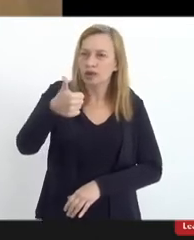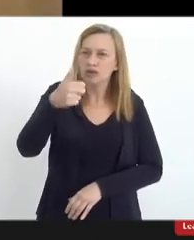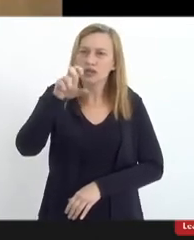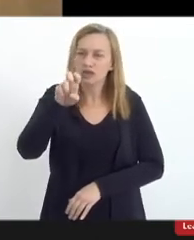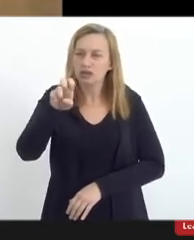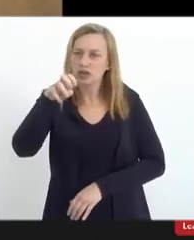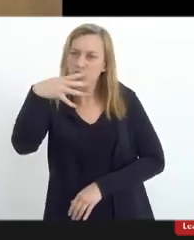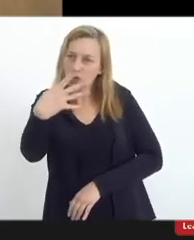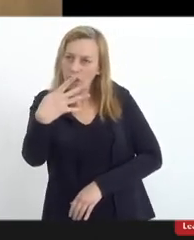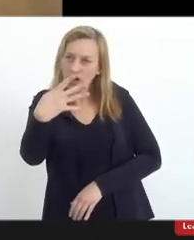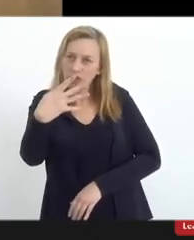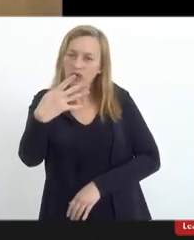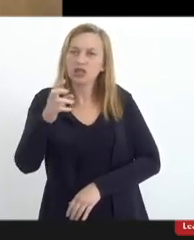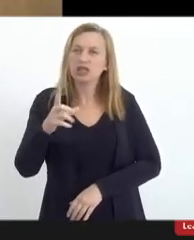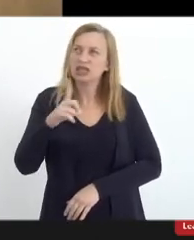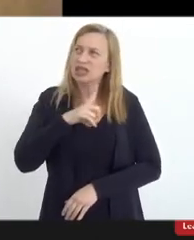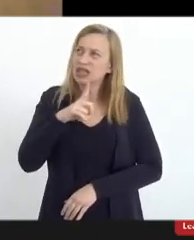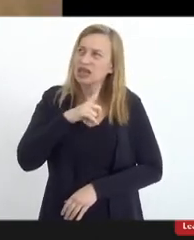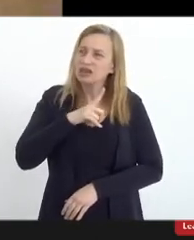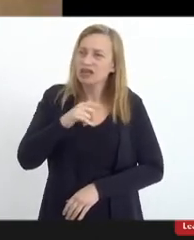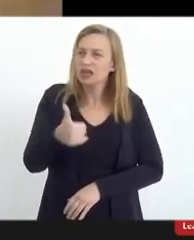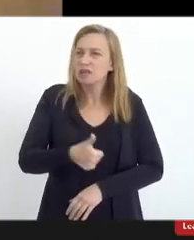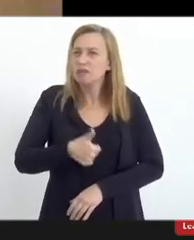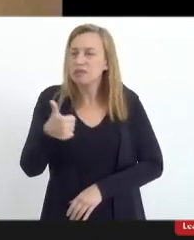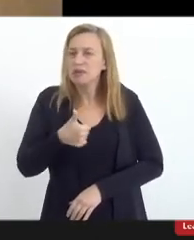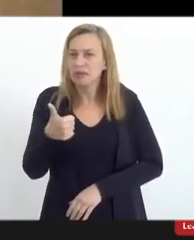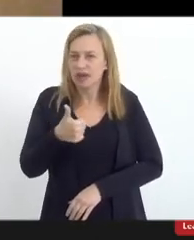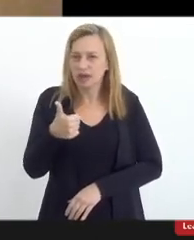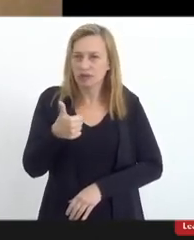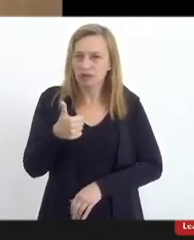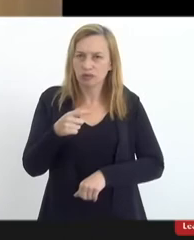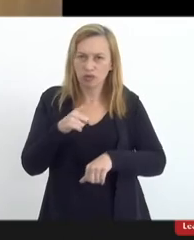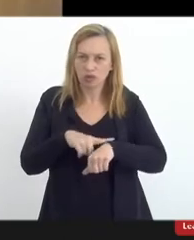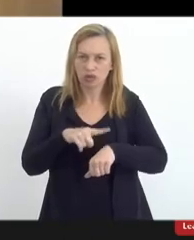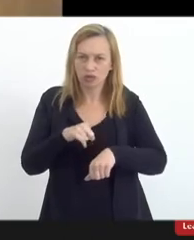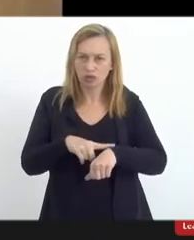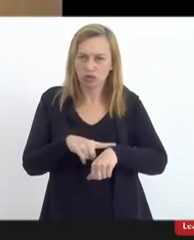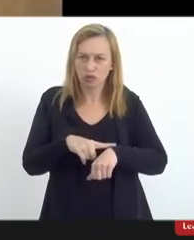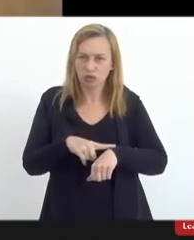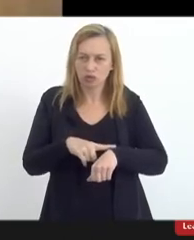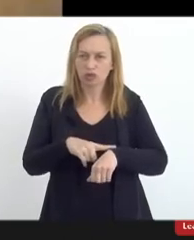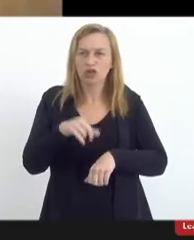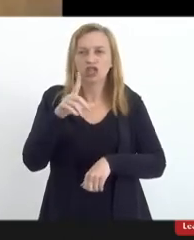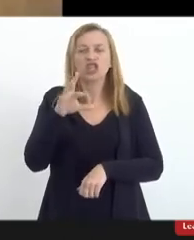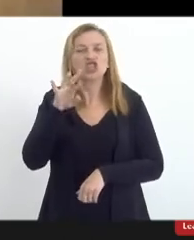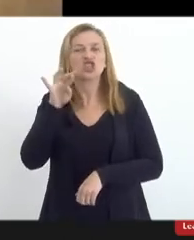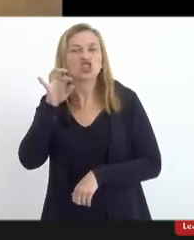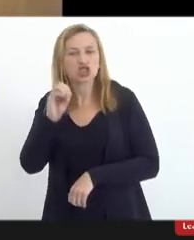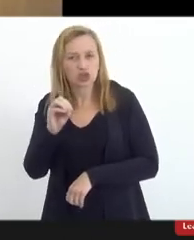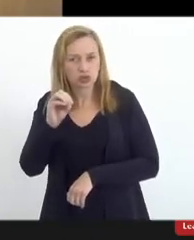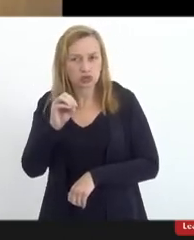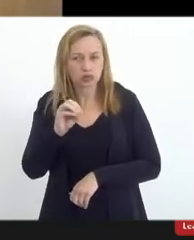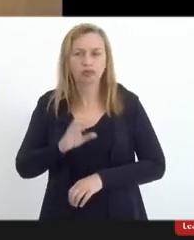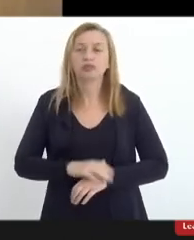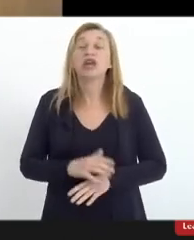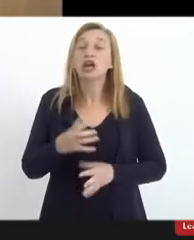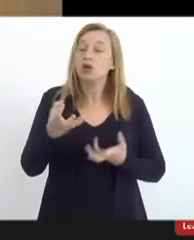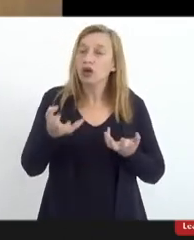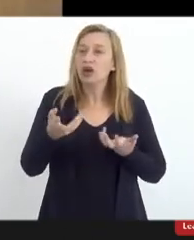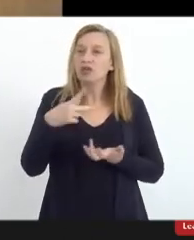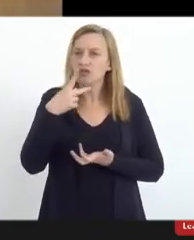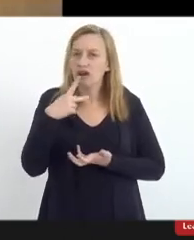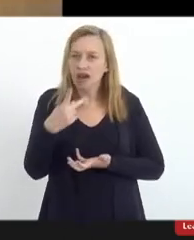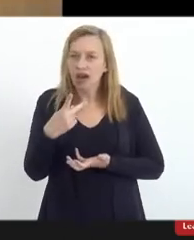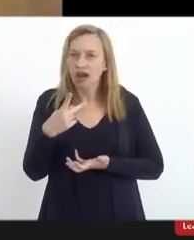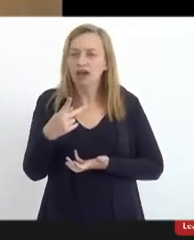primeira fenda no cristianismo. E eu quero dizer à